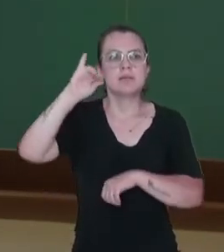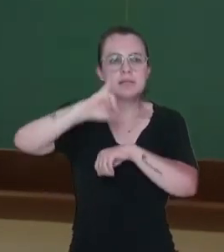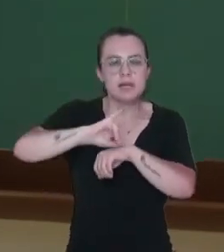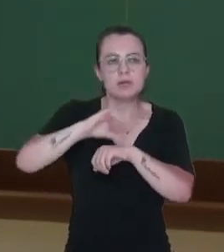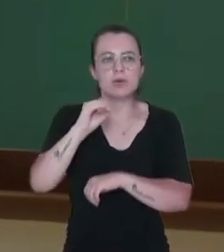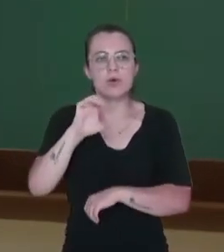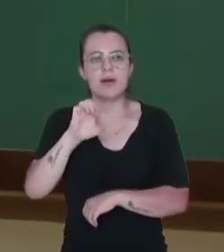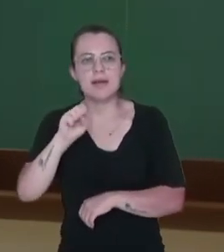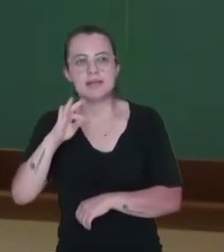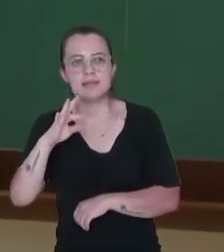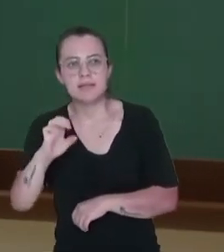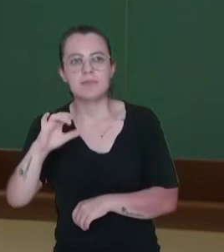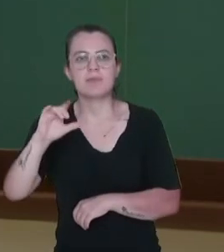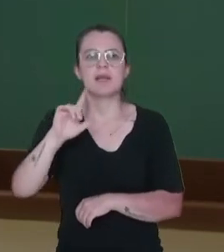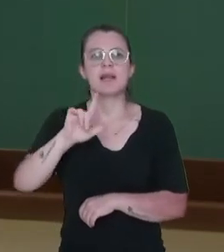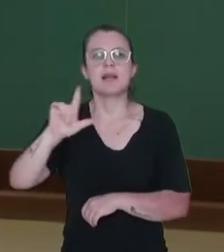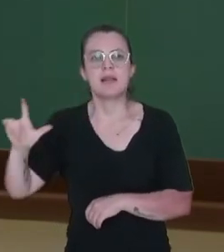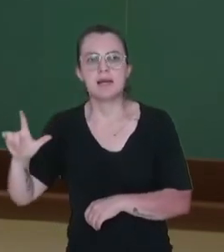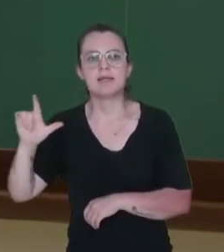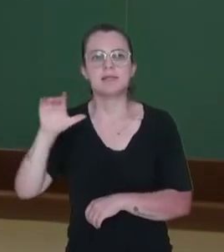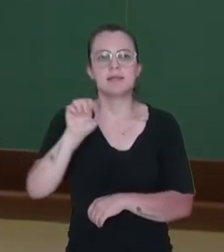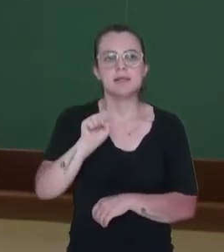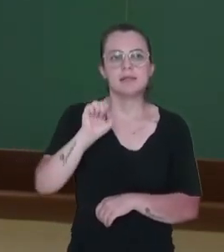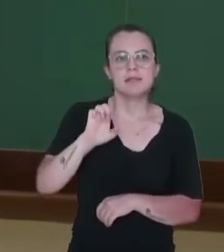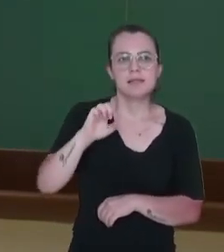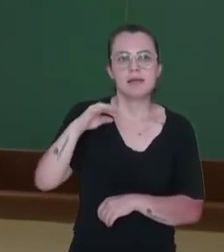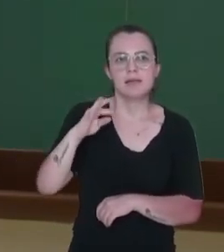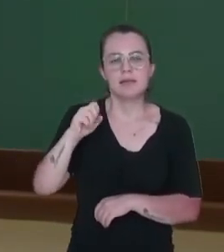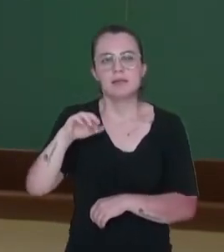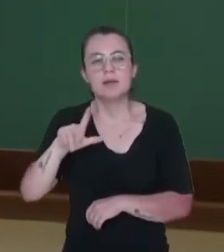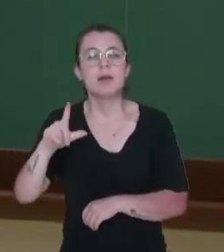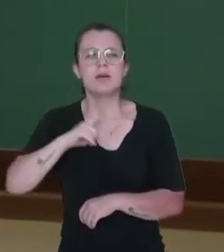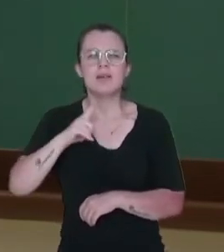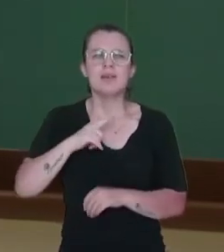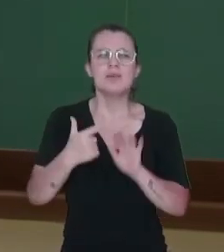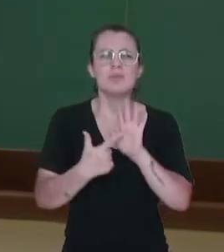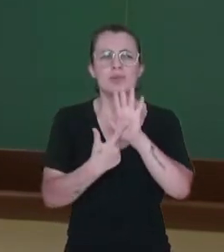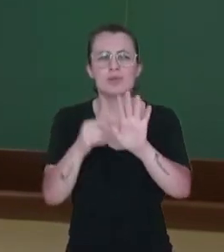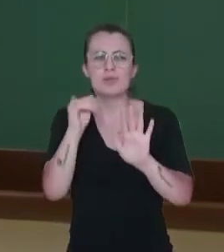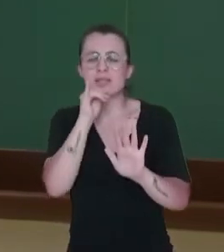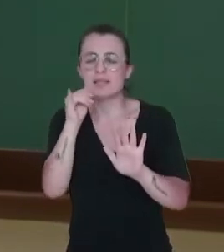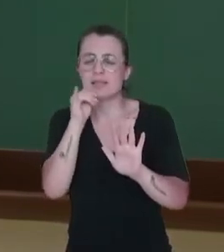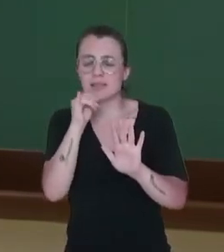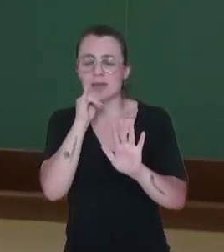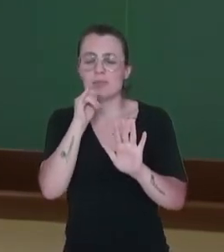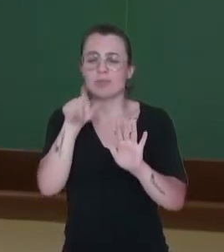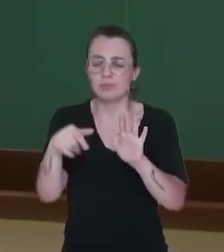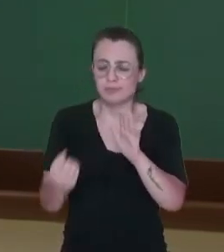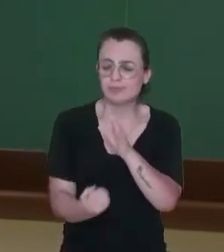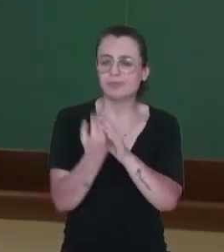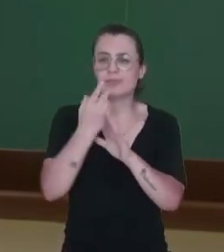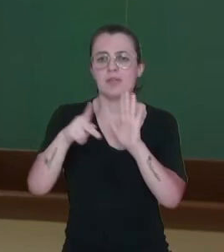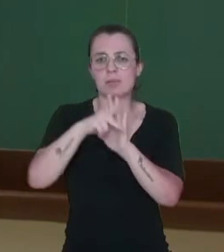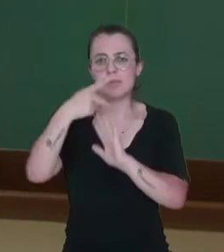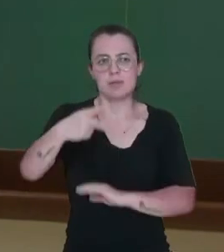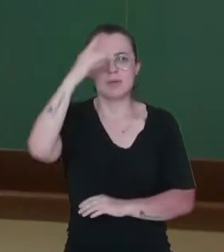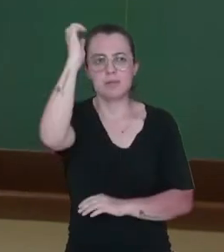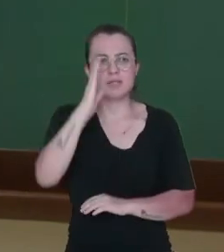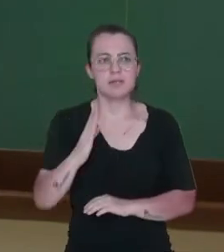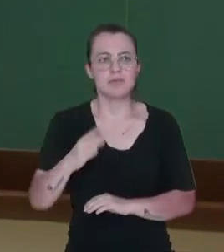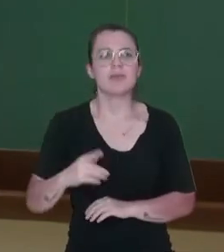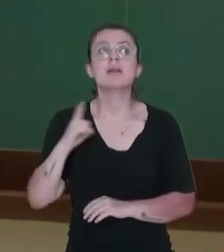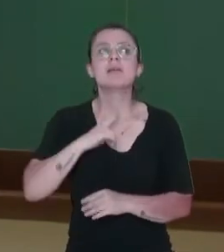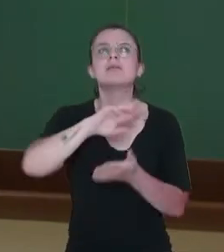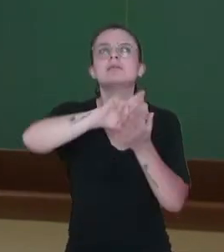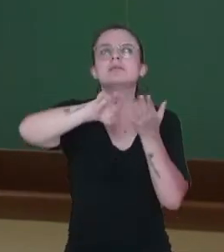o leste. São exemplos dessas novas regiões ali, criadas no território brasileiro. O nós vamos ter de